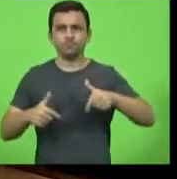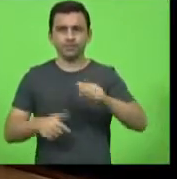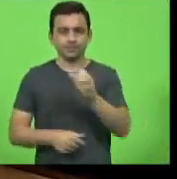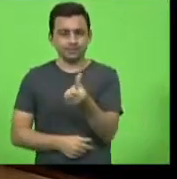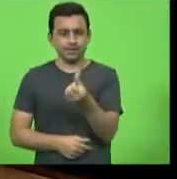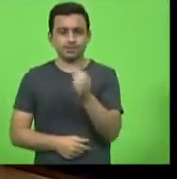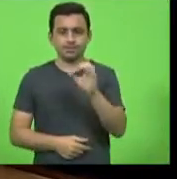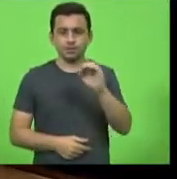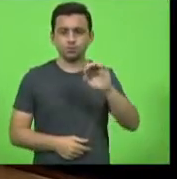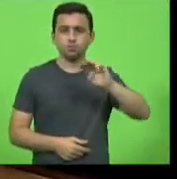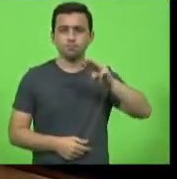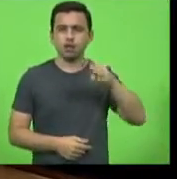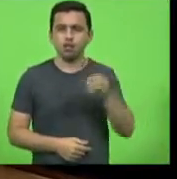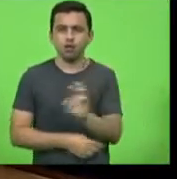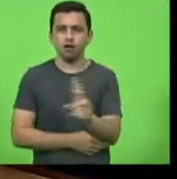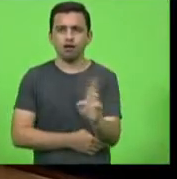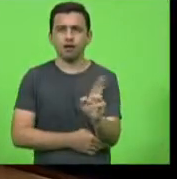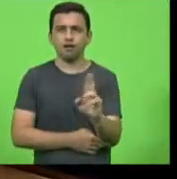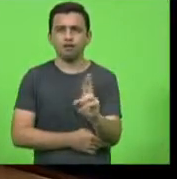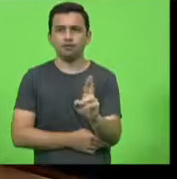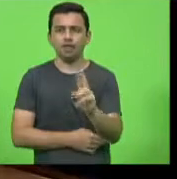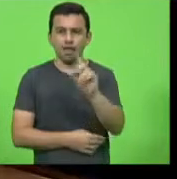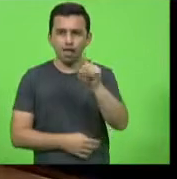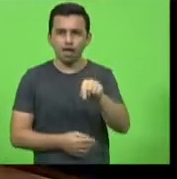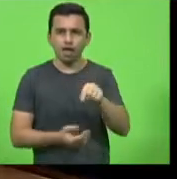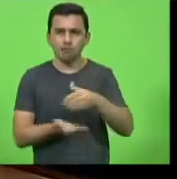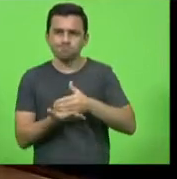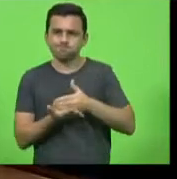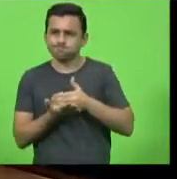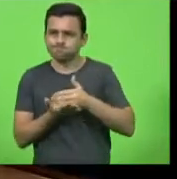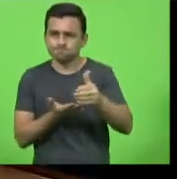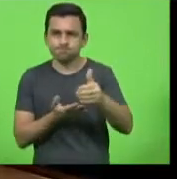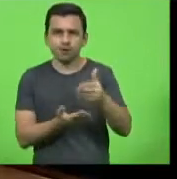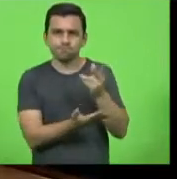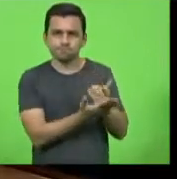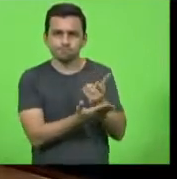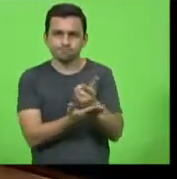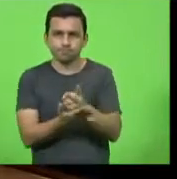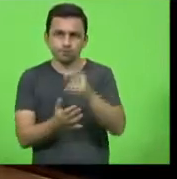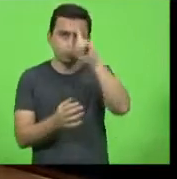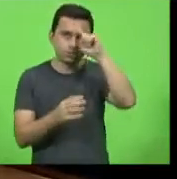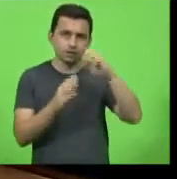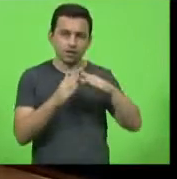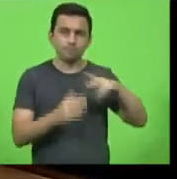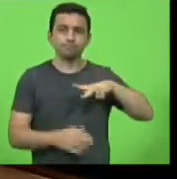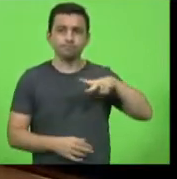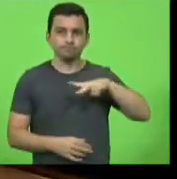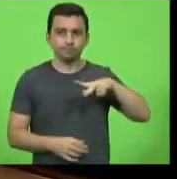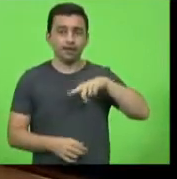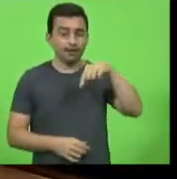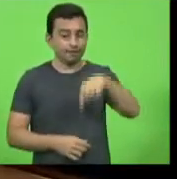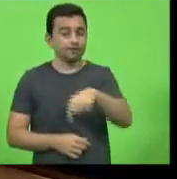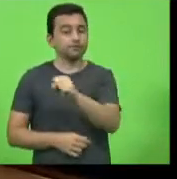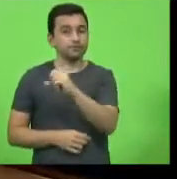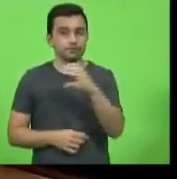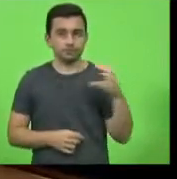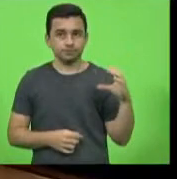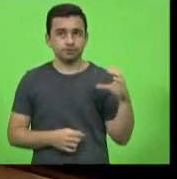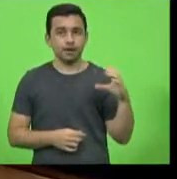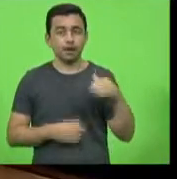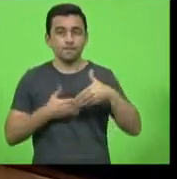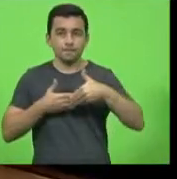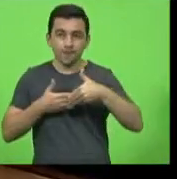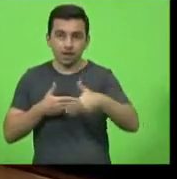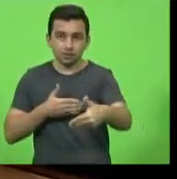milhões de reais para a ativação de leitos de UTI em hospitais particulares de Santa Catarina a partir